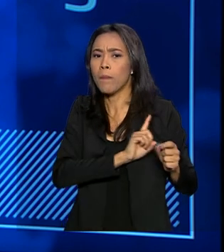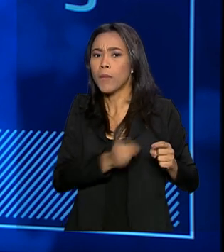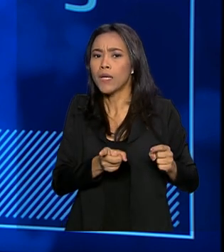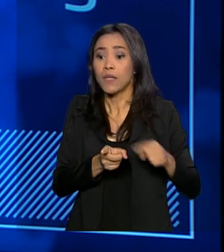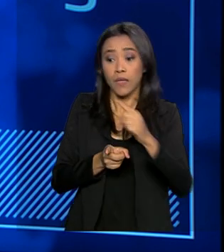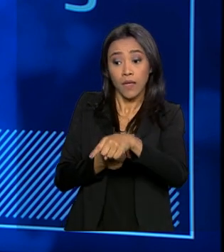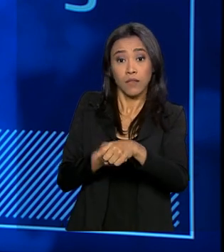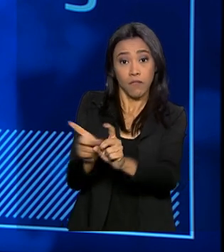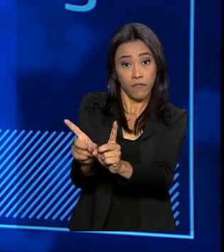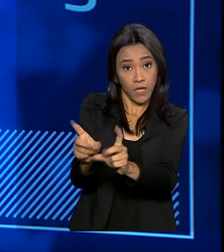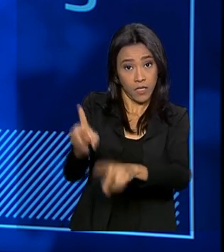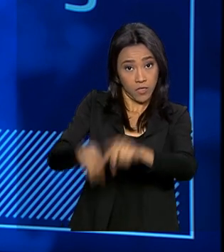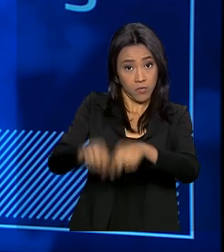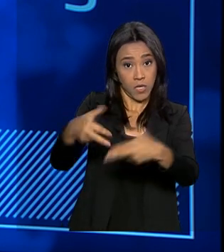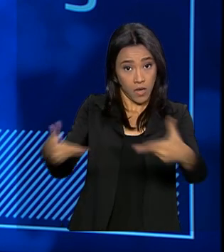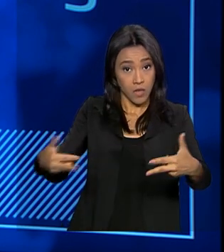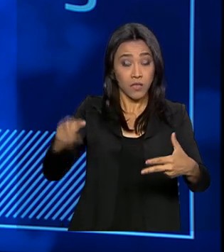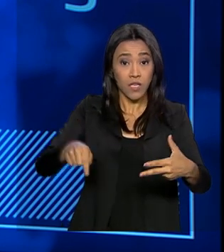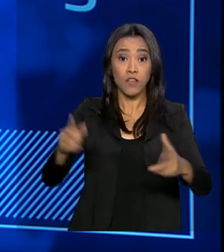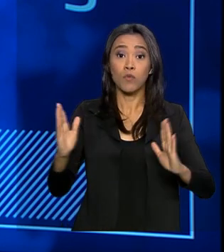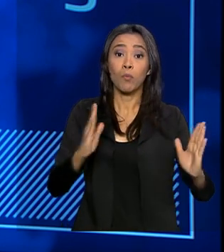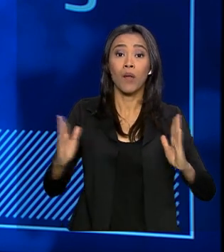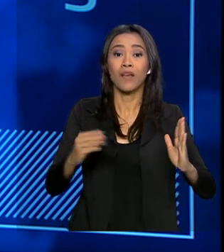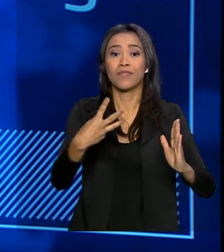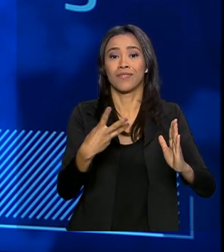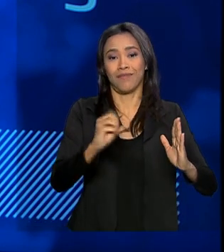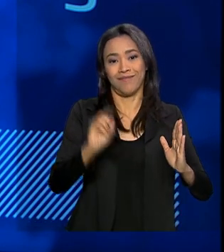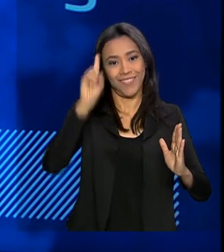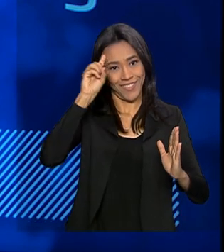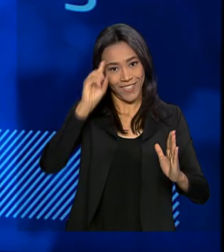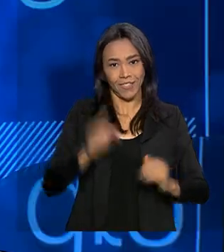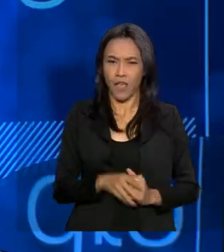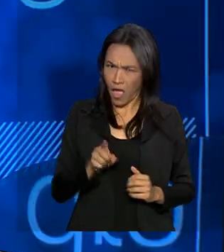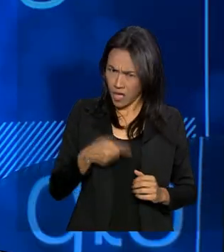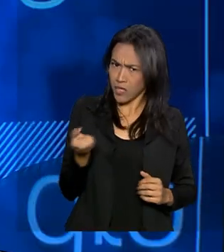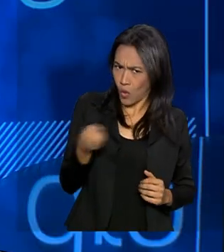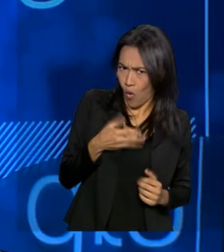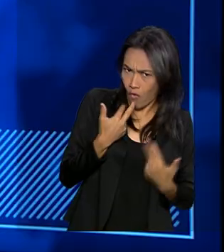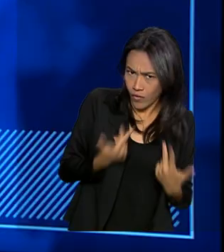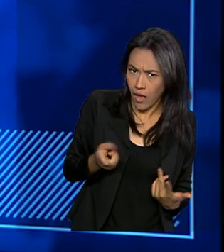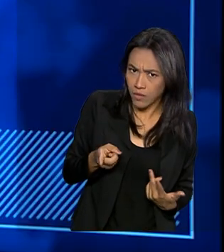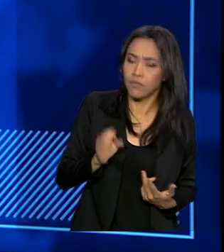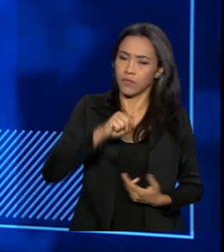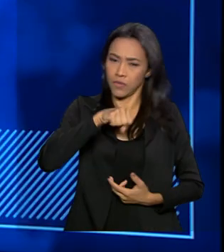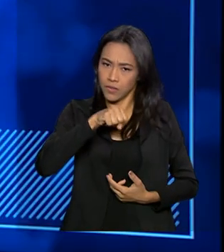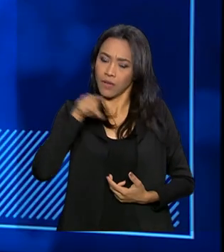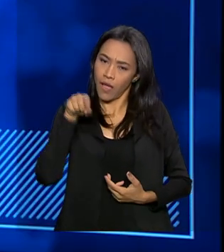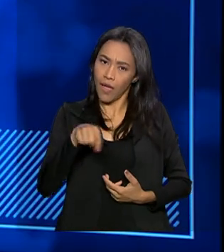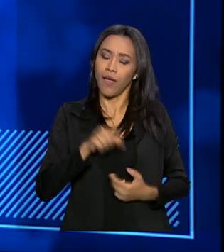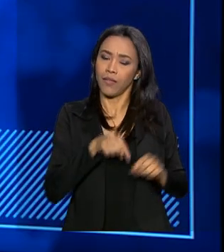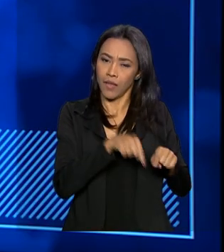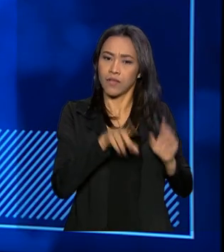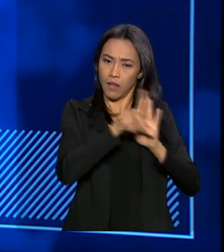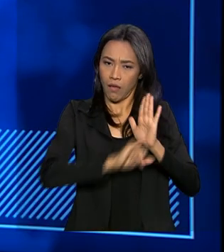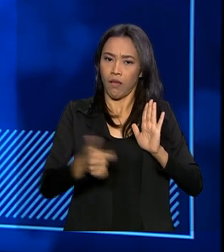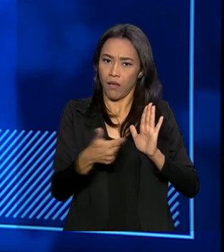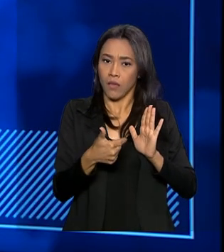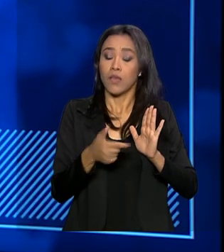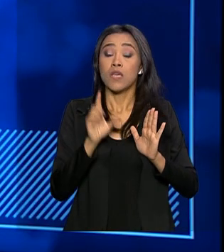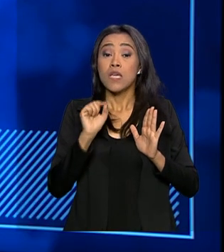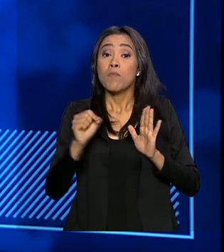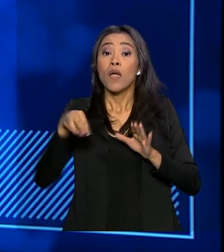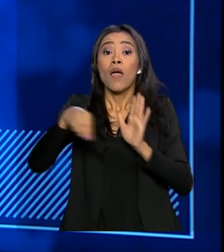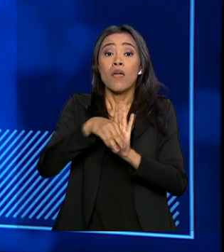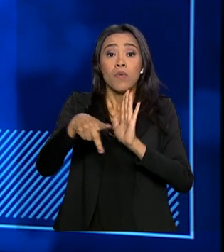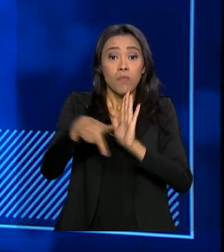essa alienação seja feita no prazo de 30 dias. Essa é a mudança. Essa é a mudança da Lei 13.840. O que a medida